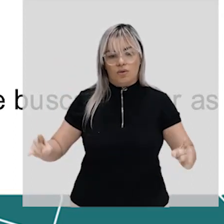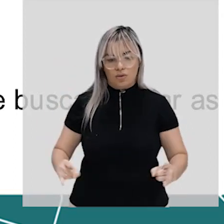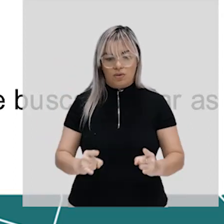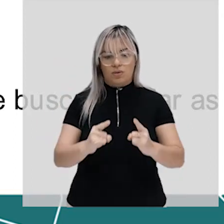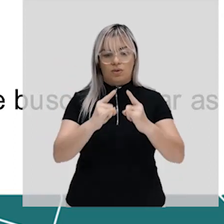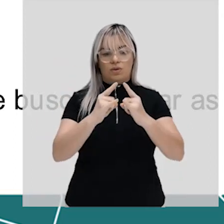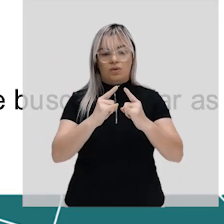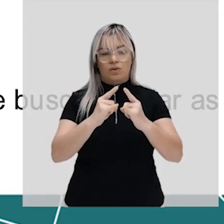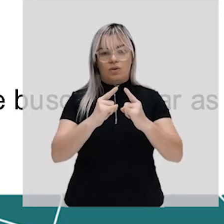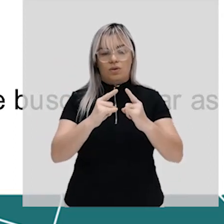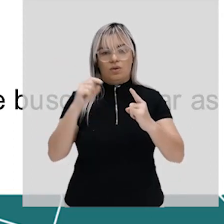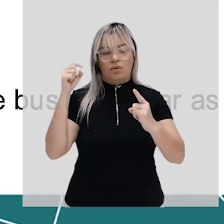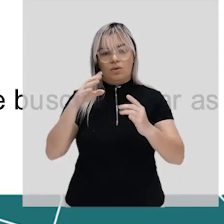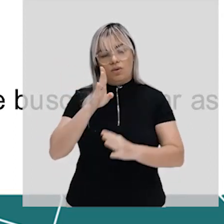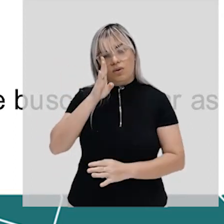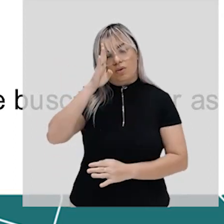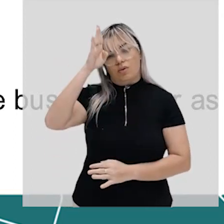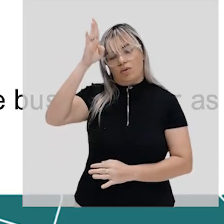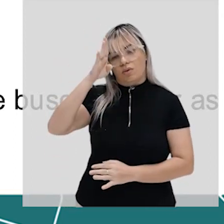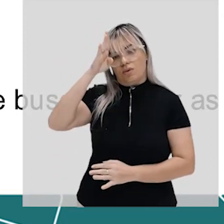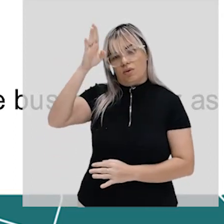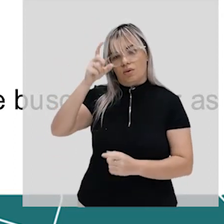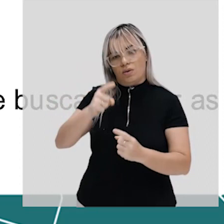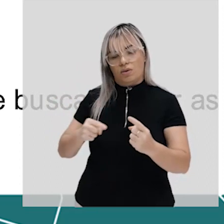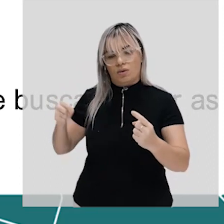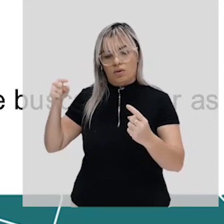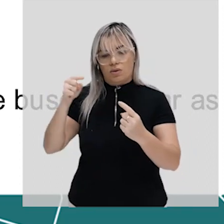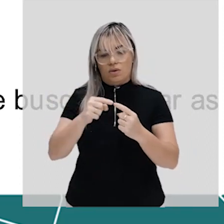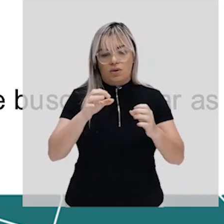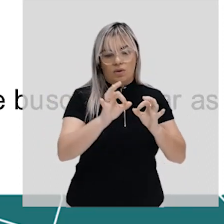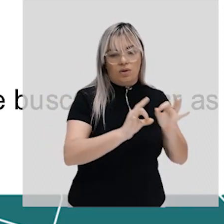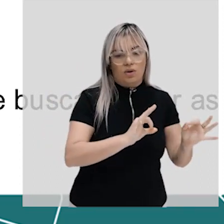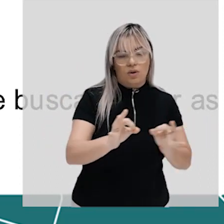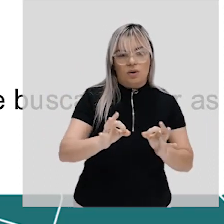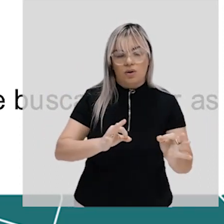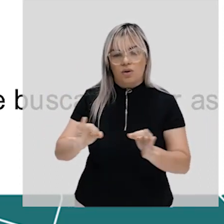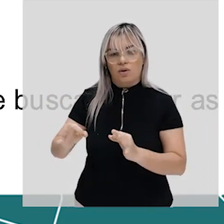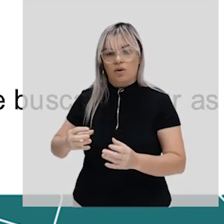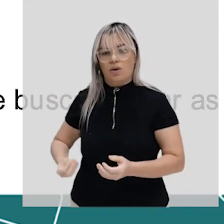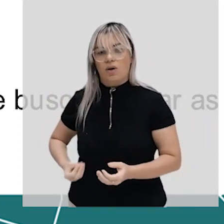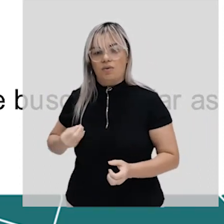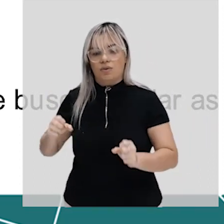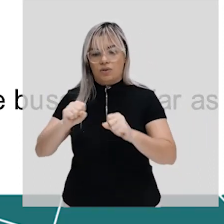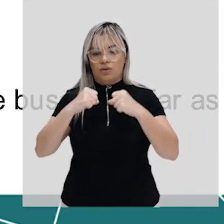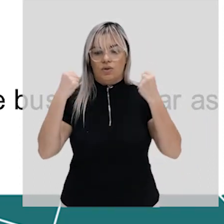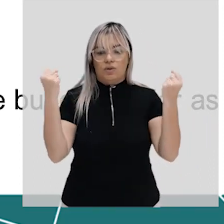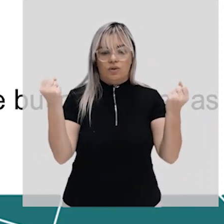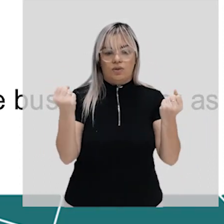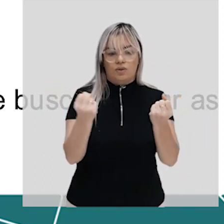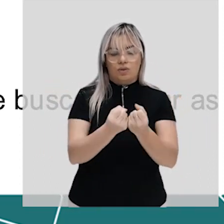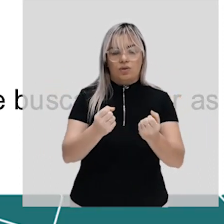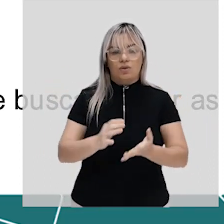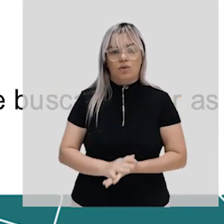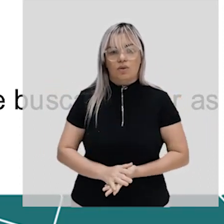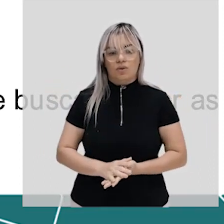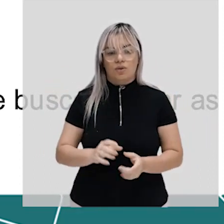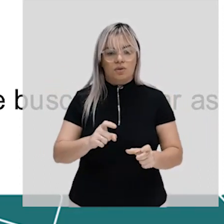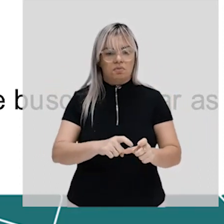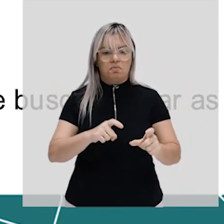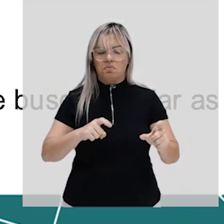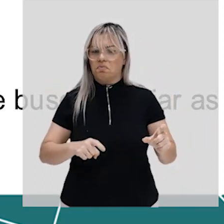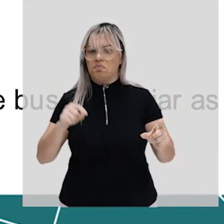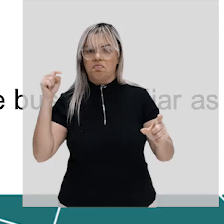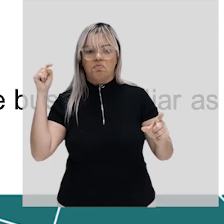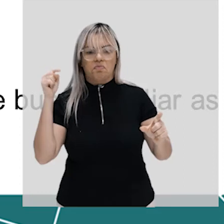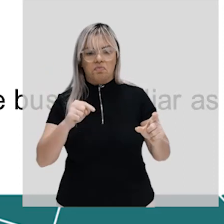cuja principal função é organizar a vida social sendo independente